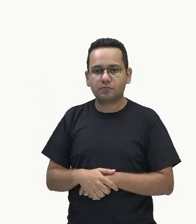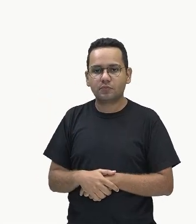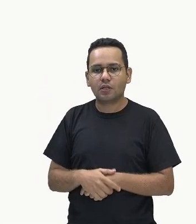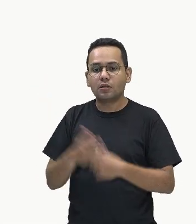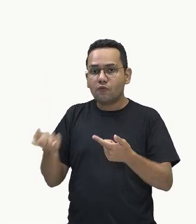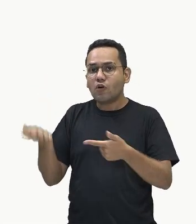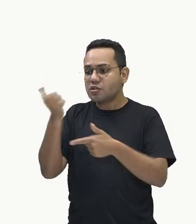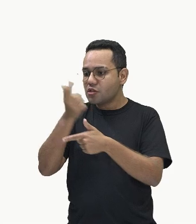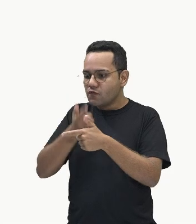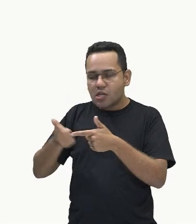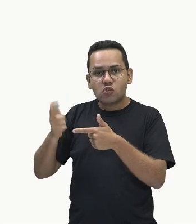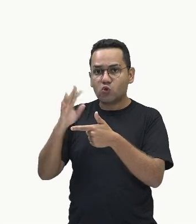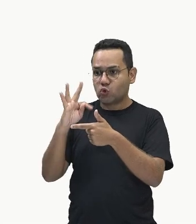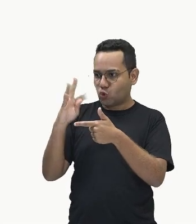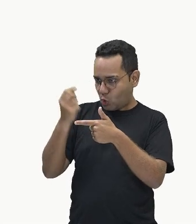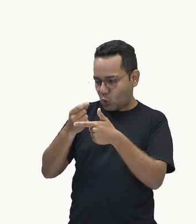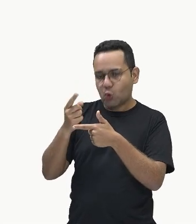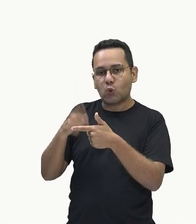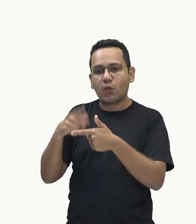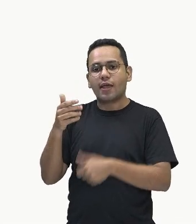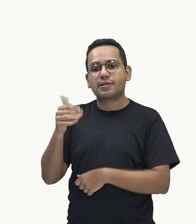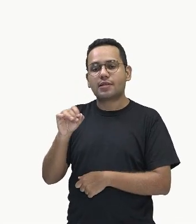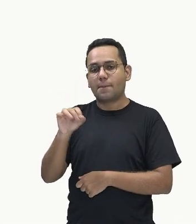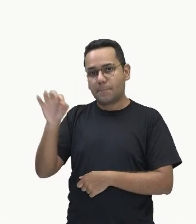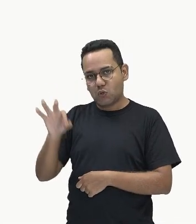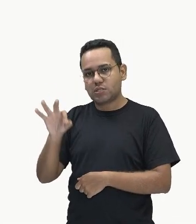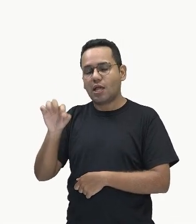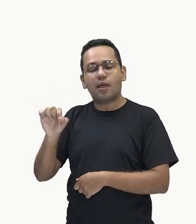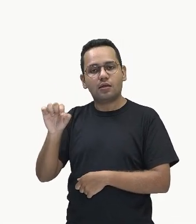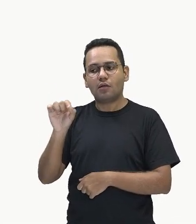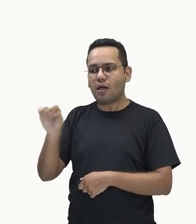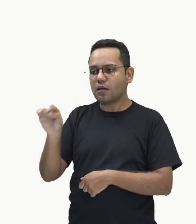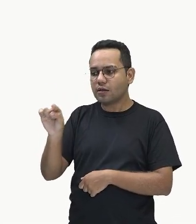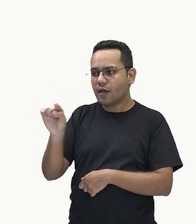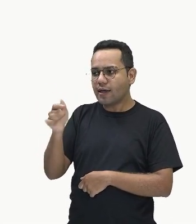também em quatro partes.